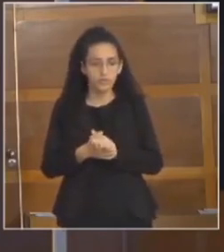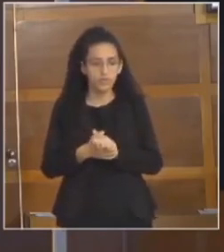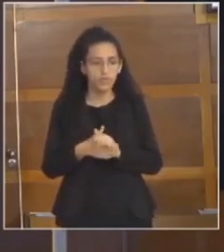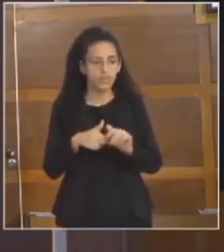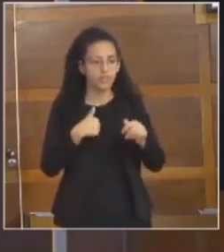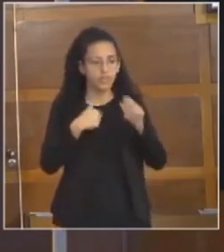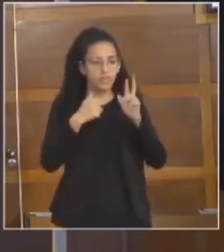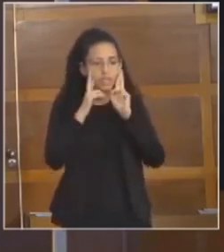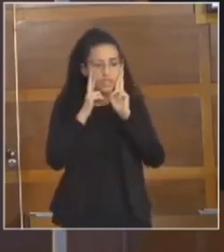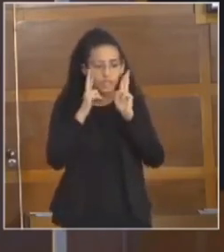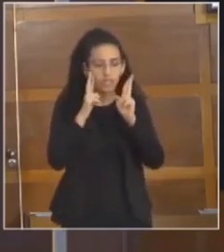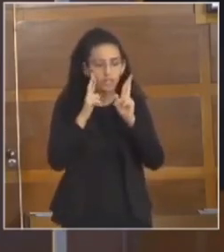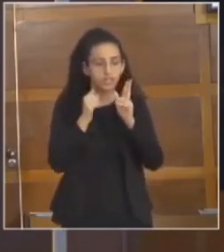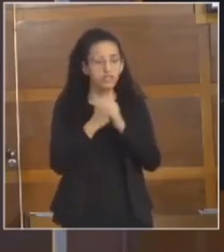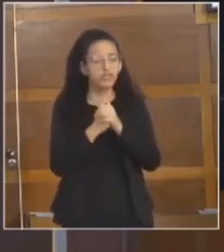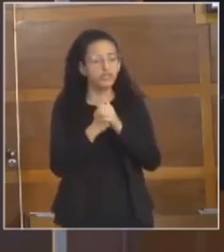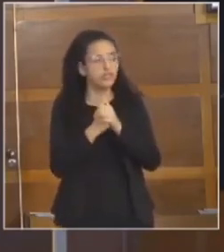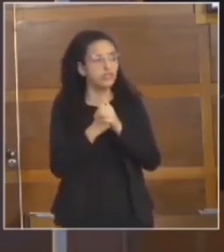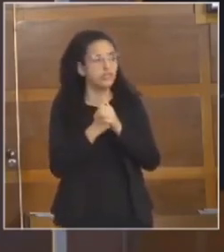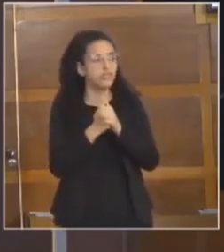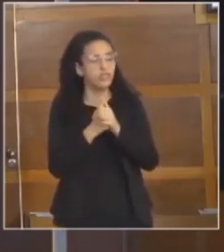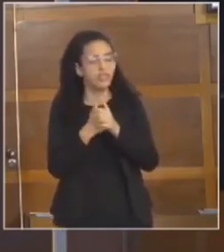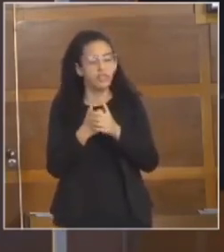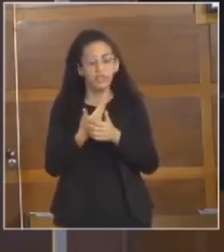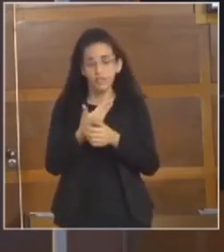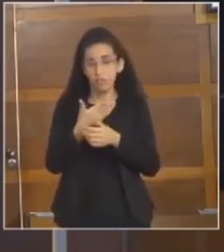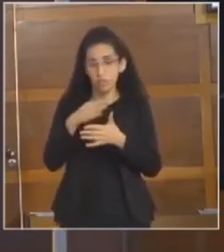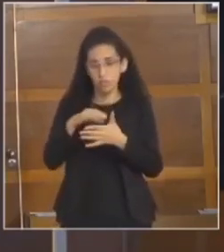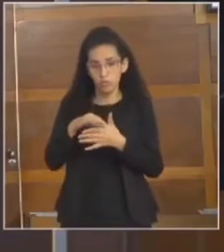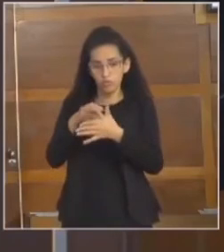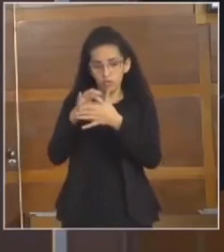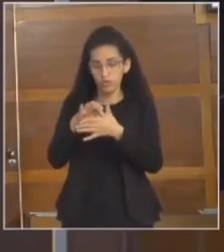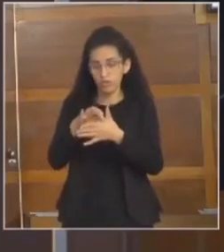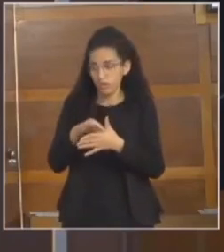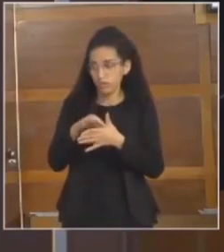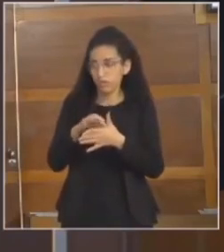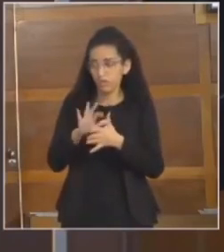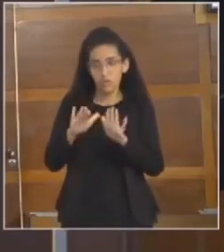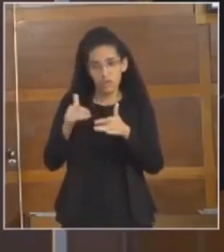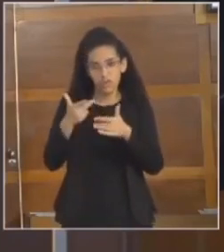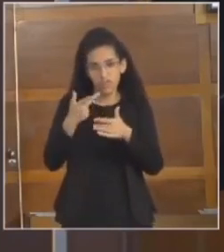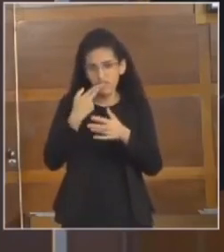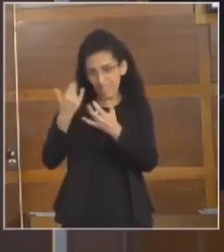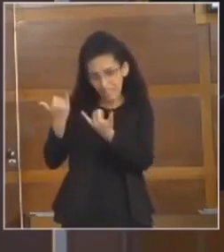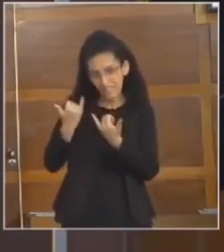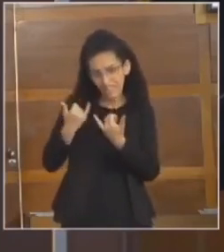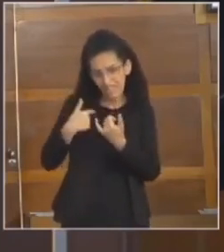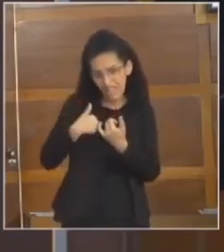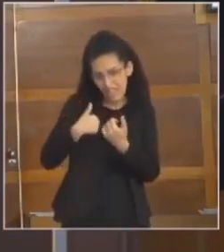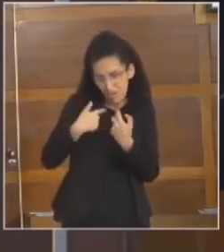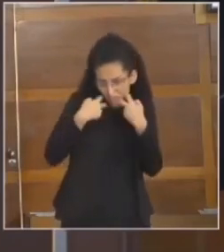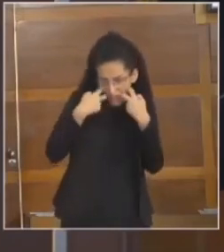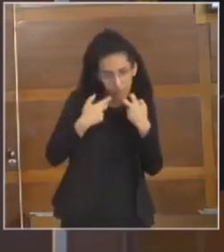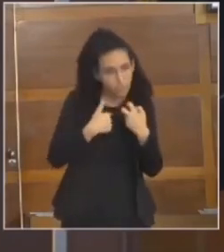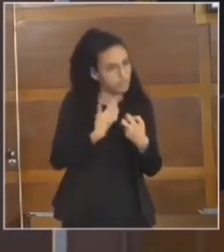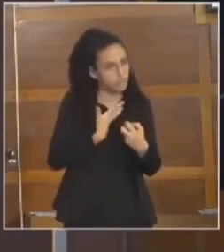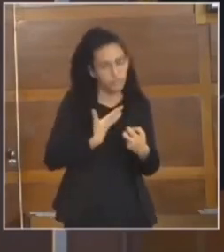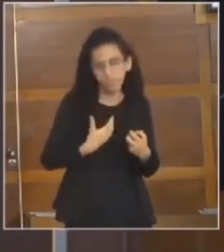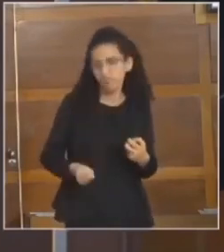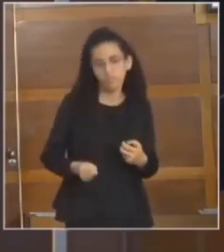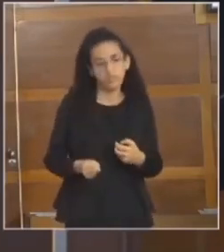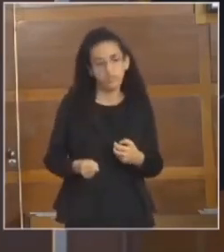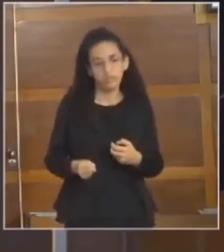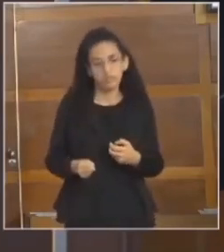Então, eu respeito muito a opinião da líder do governo ou quando ela me acusa de ser covarde, mas eu não aceito.